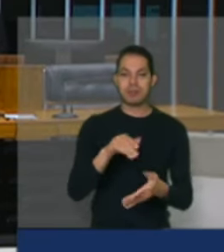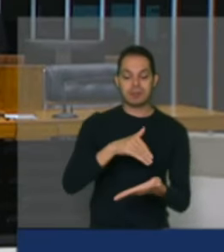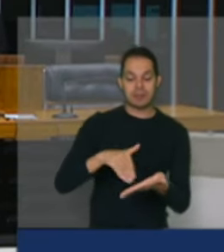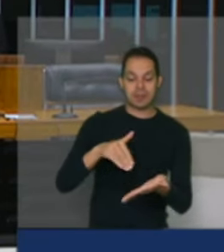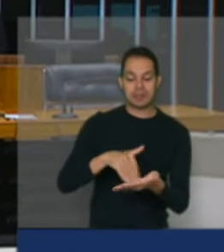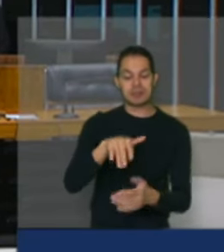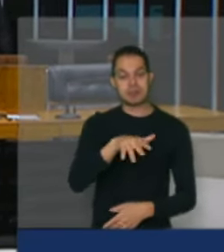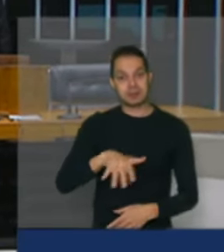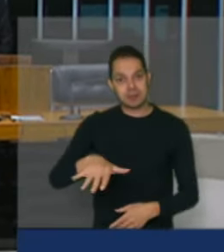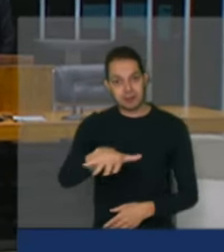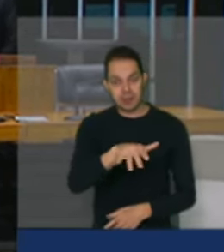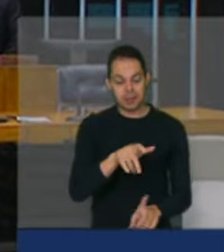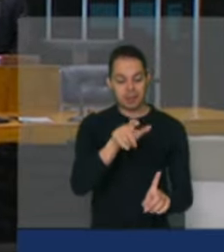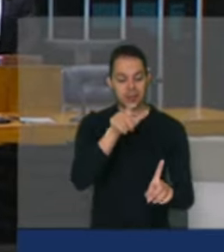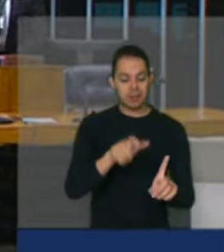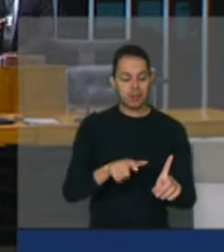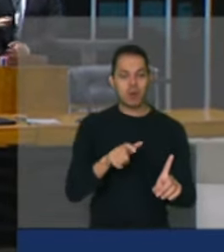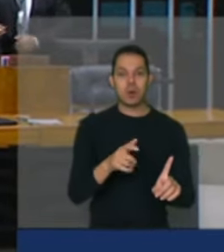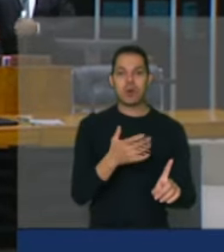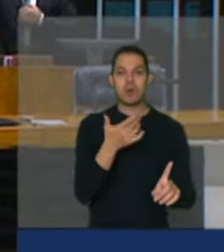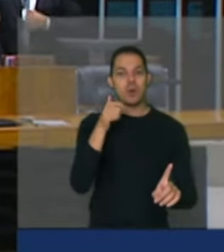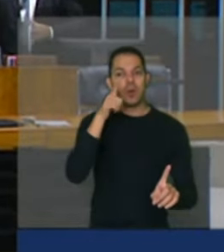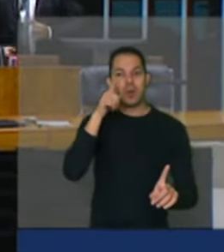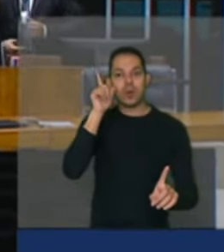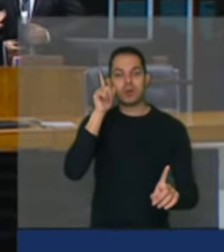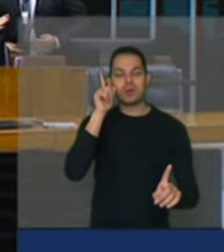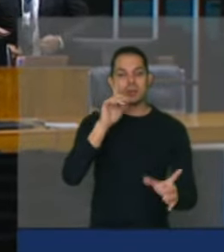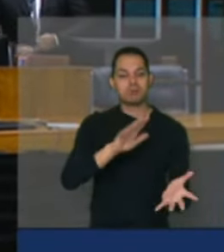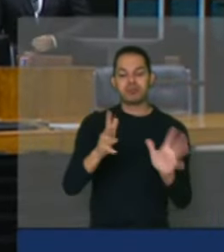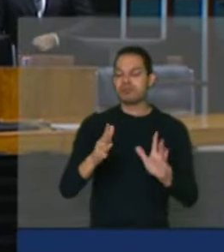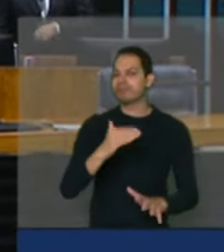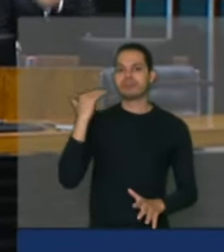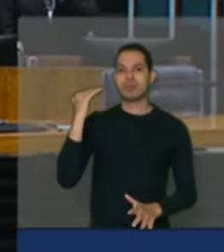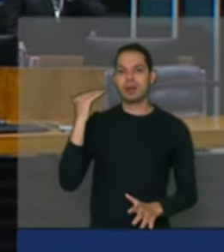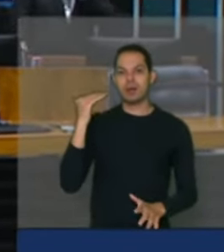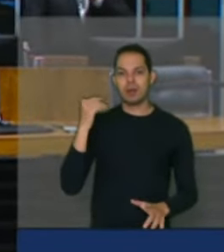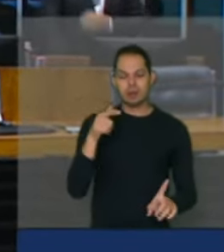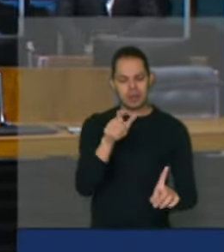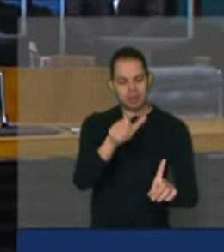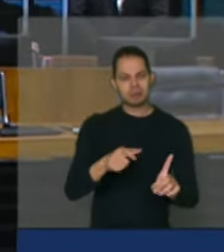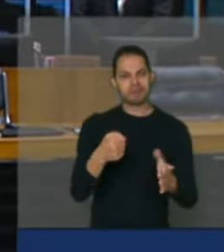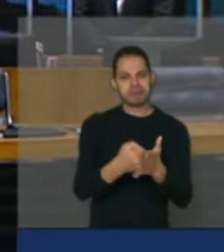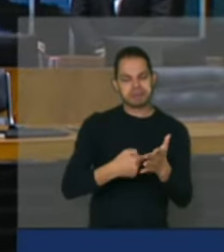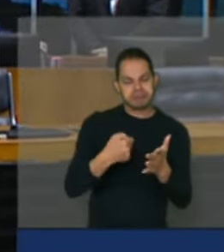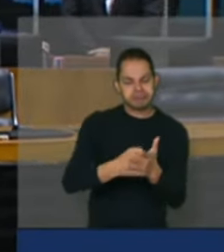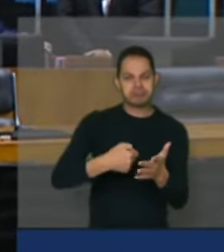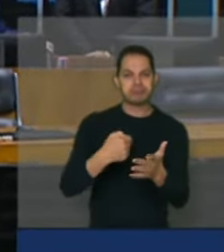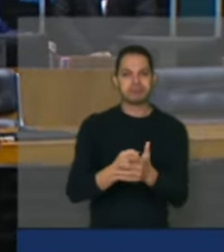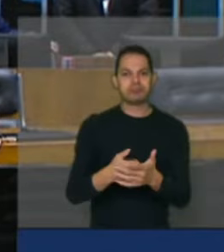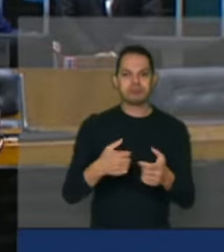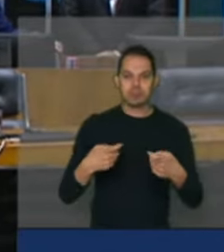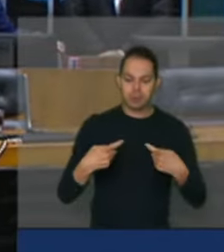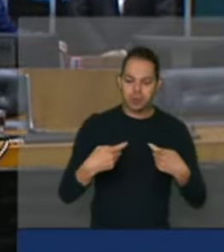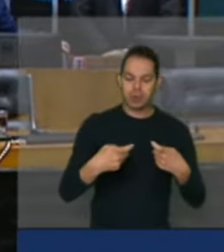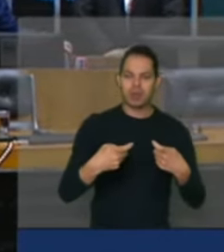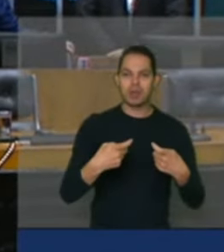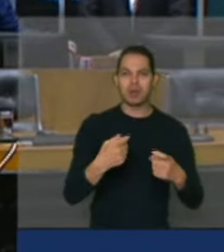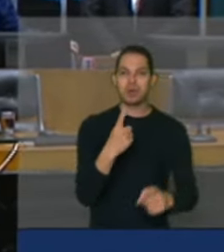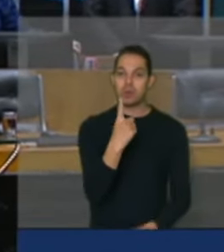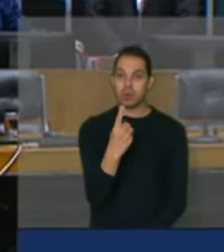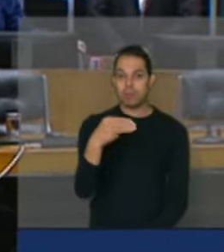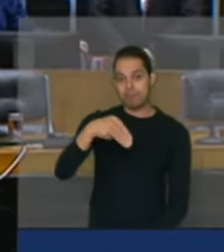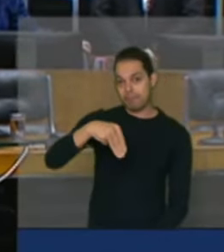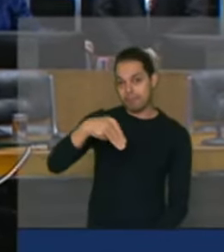que nos deixou ontem de uma forma súbita, um grande companheiro guerreiro. Então, um minuto de silêncio, né, que vai ser